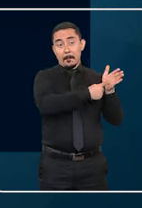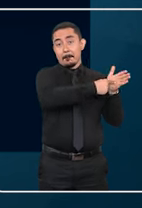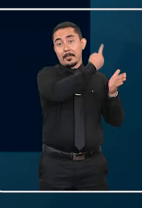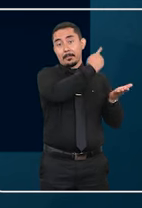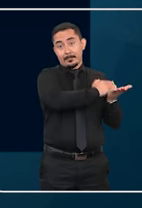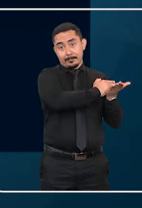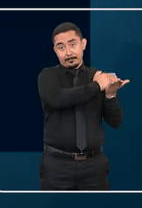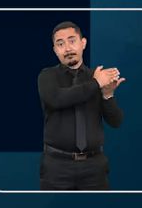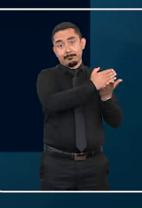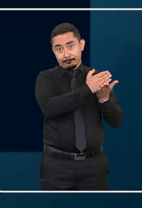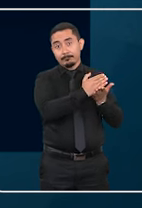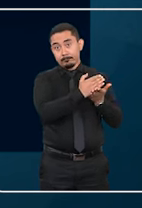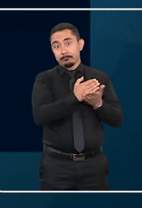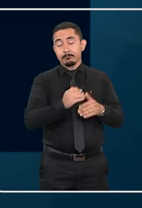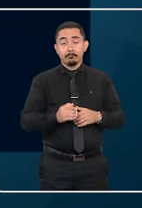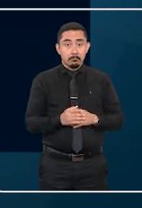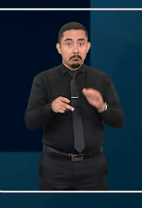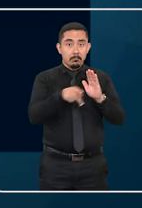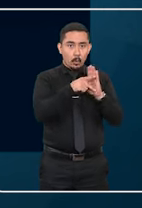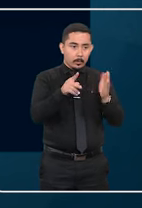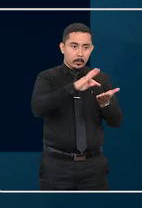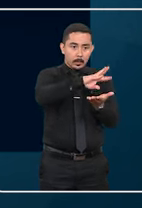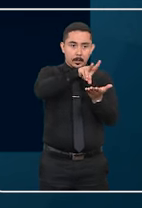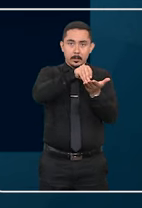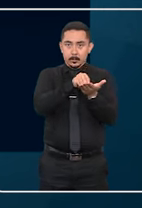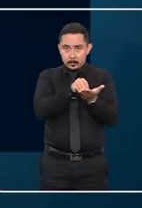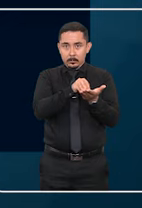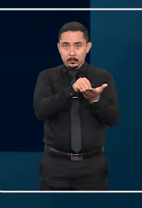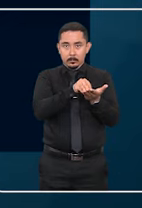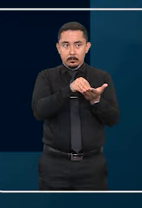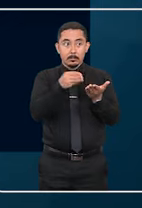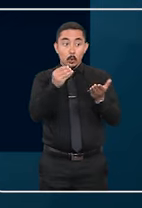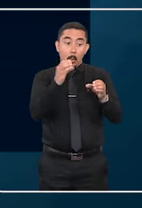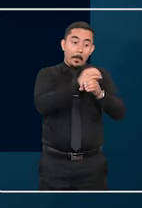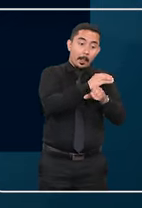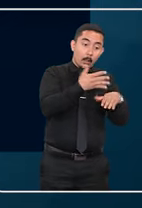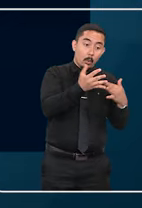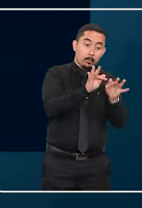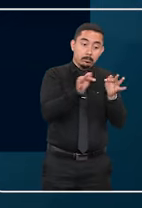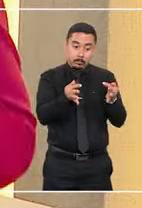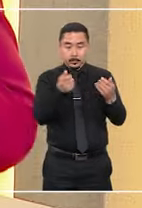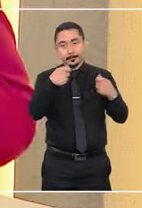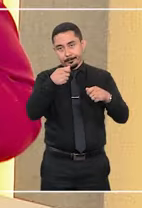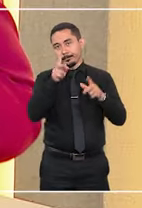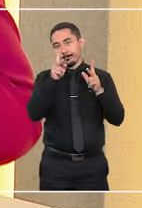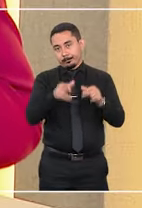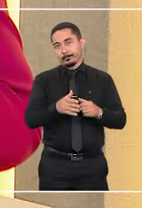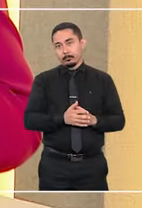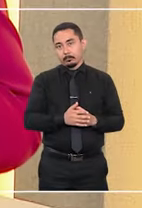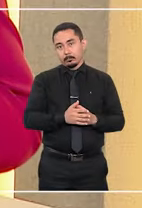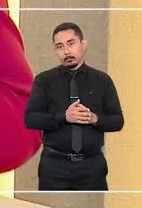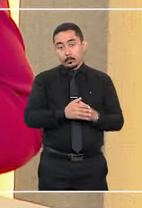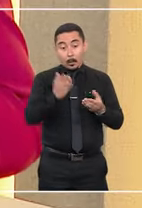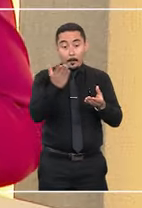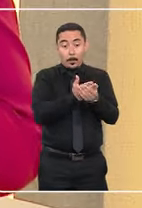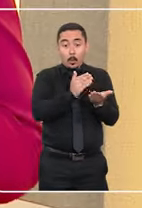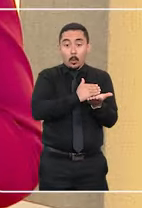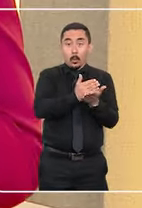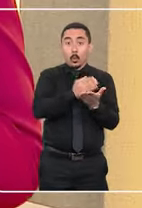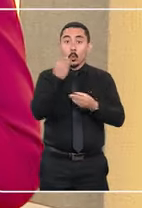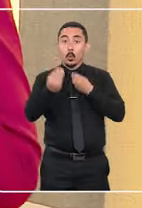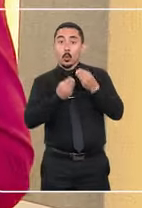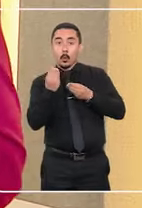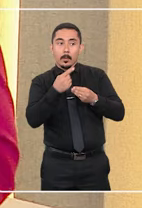na transmissão do documento para a Receita Federal, se completa ou simplificada. O processo teve origem depois que um